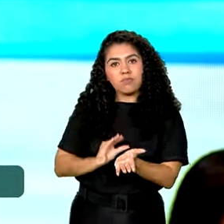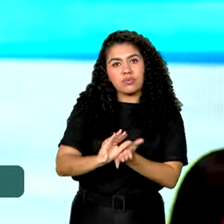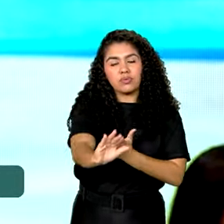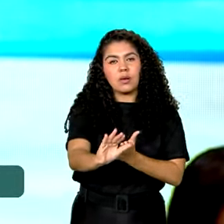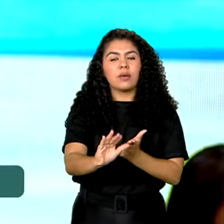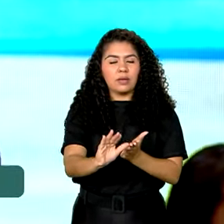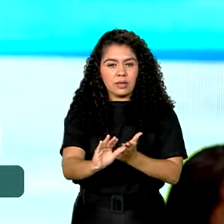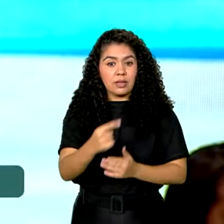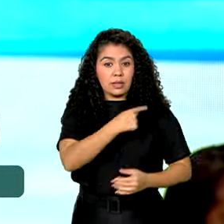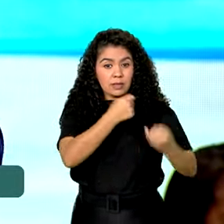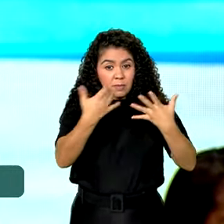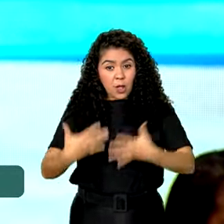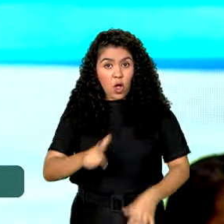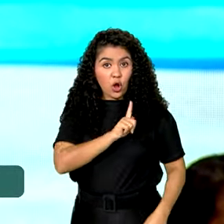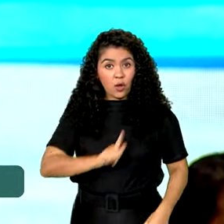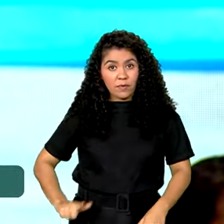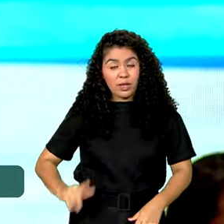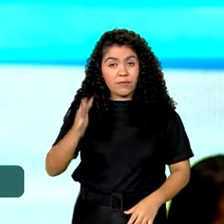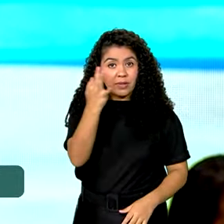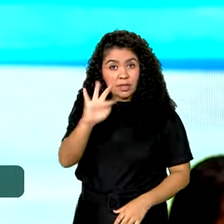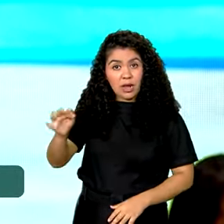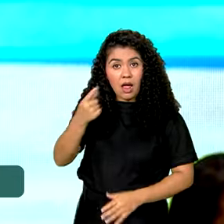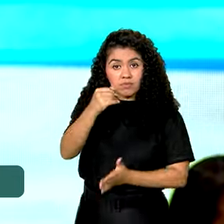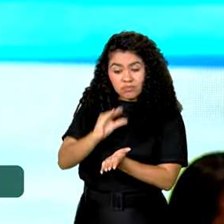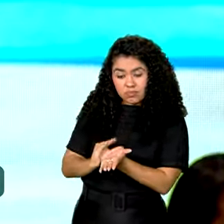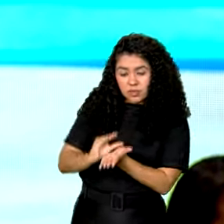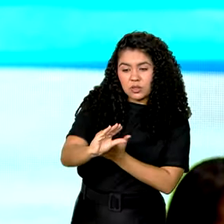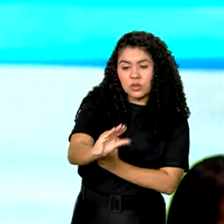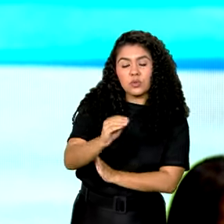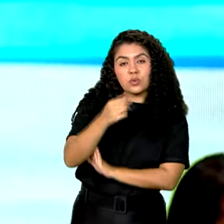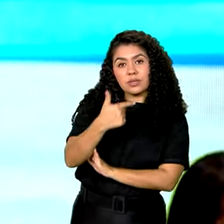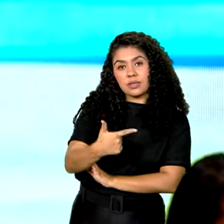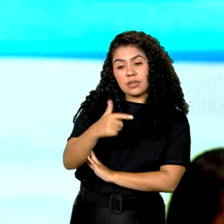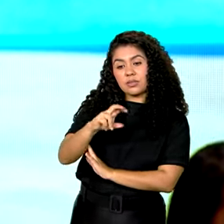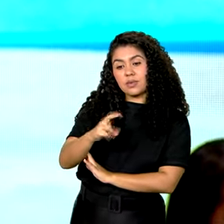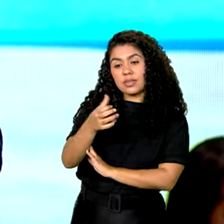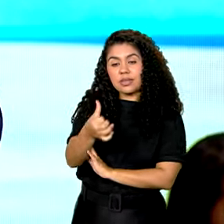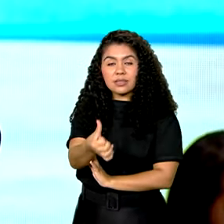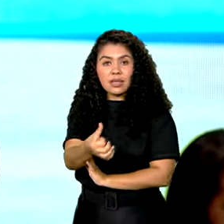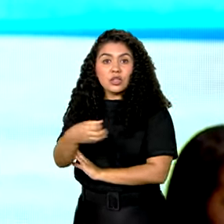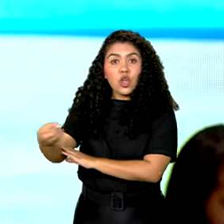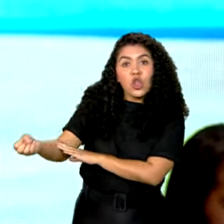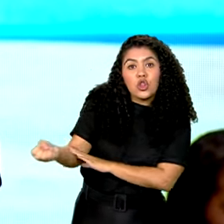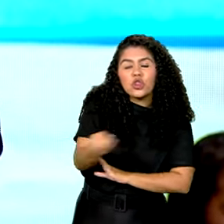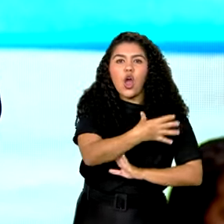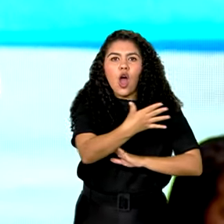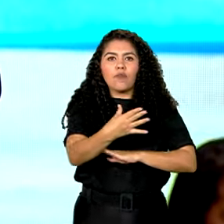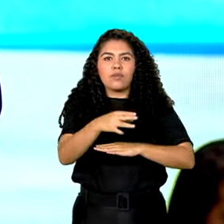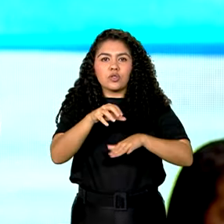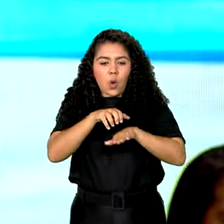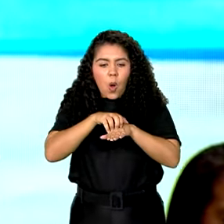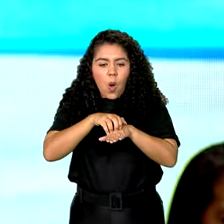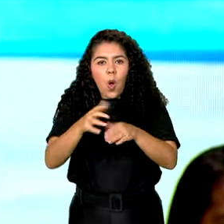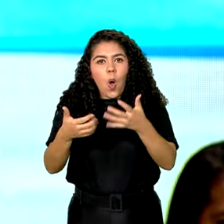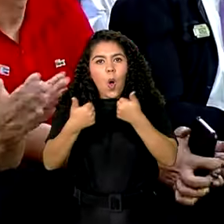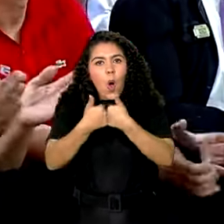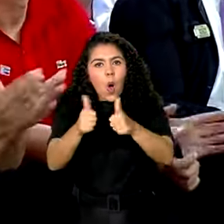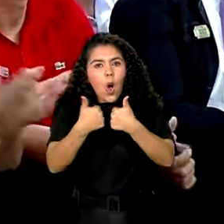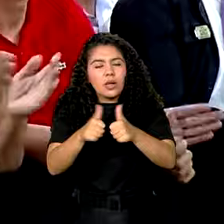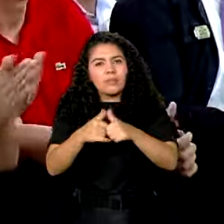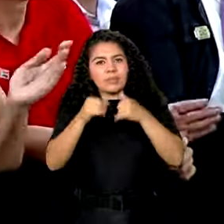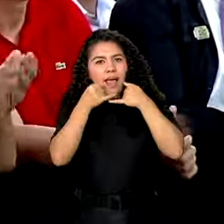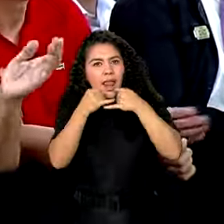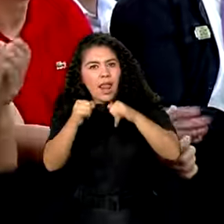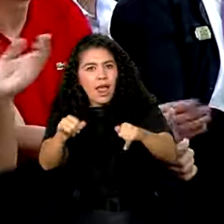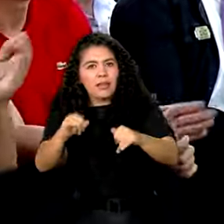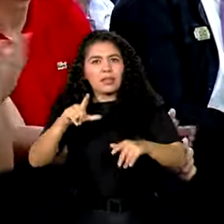federal vai financiar 256 novos ônibus elétricos com ar-condicionado, com